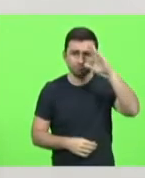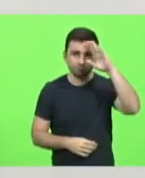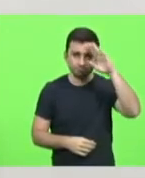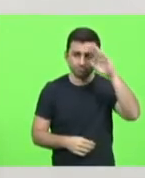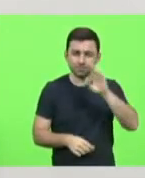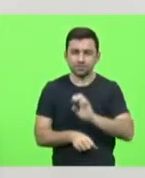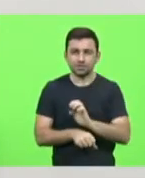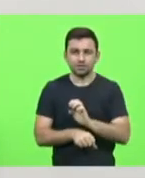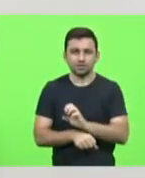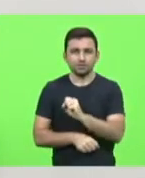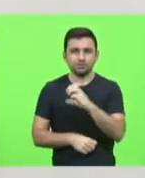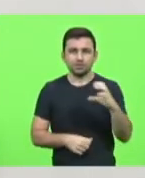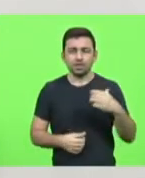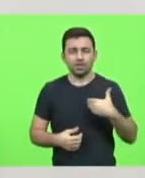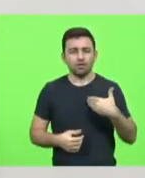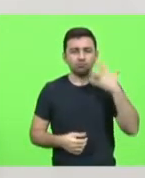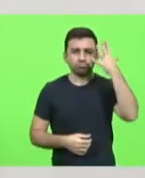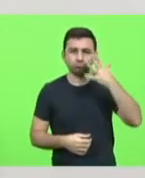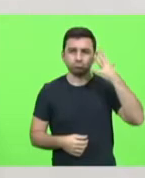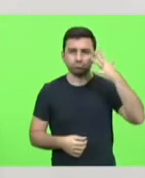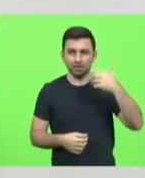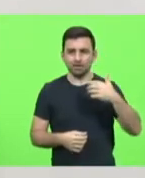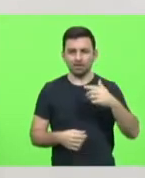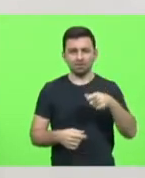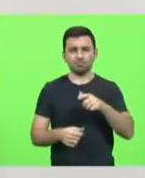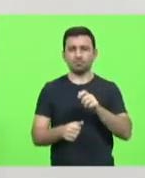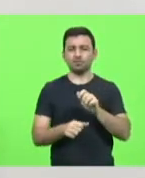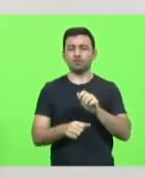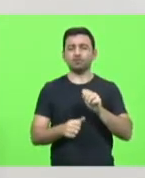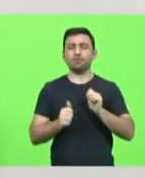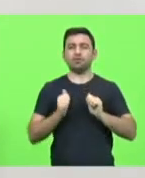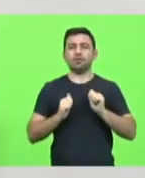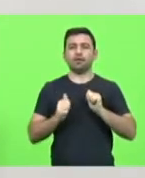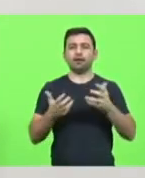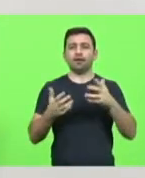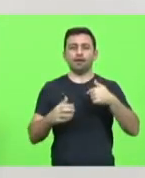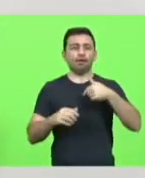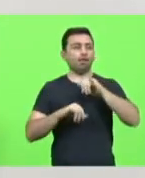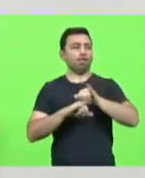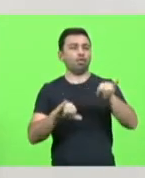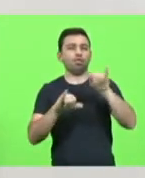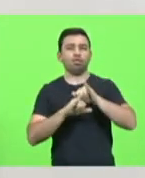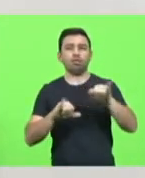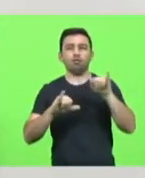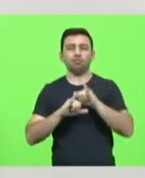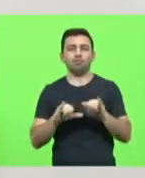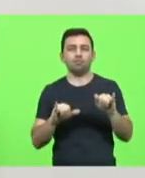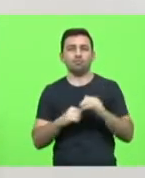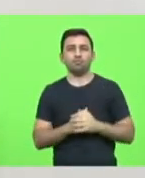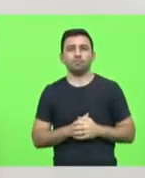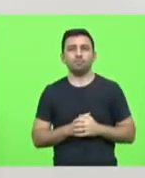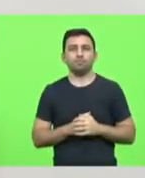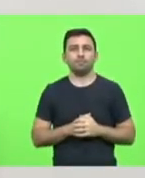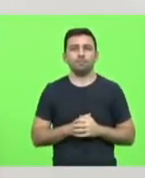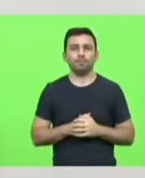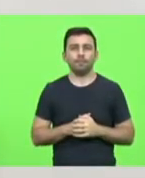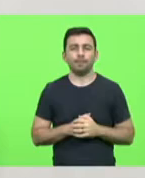pronunciamento. Não esperem que eu chegue aqui, que eu faça escândalos, que eu faça